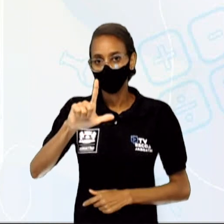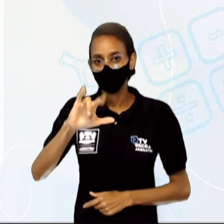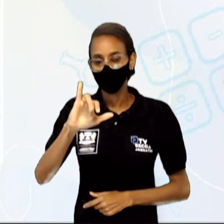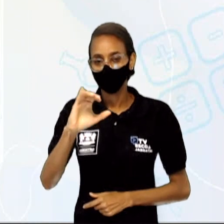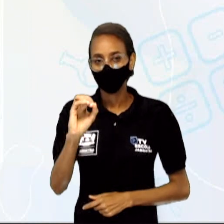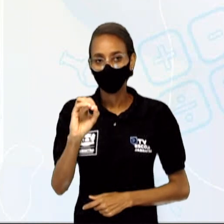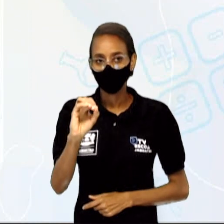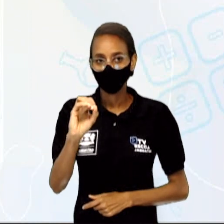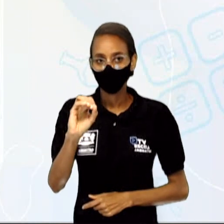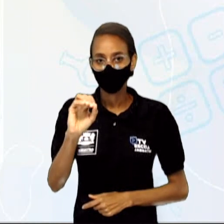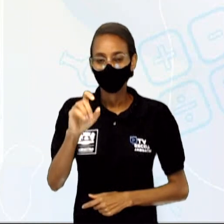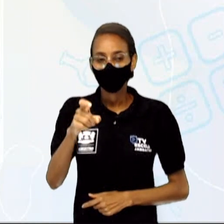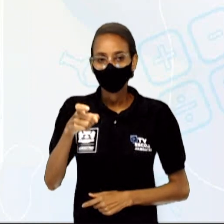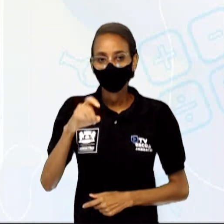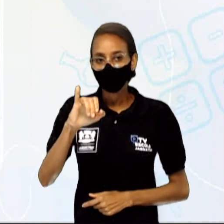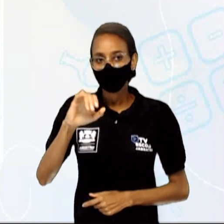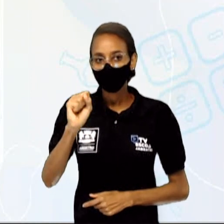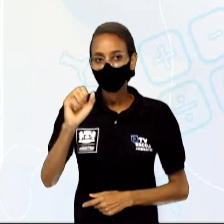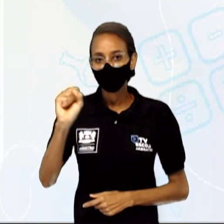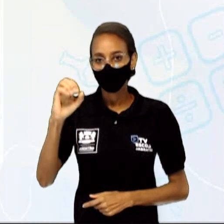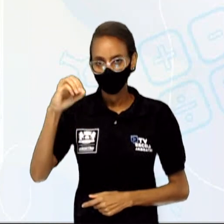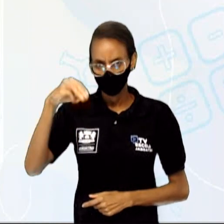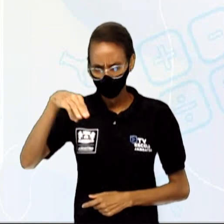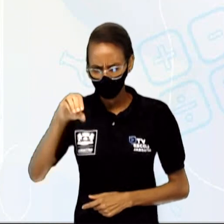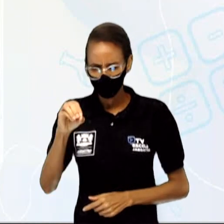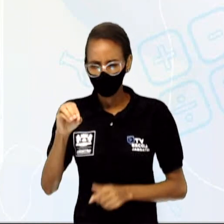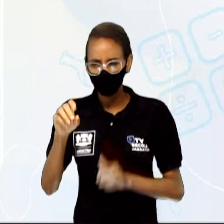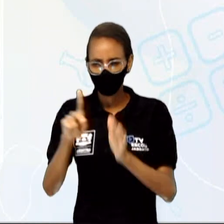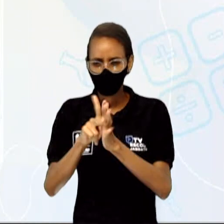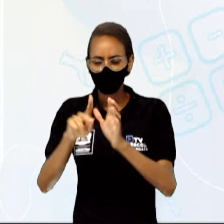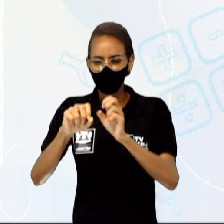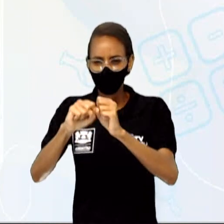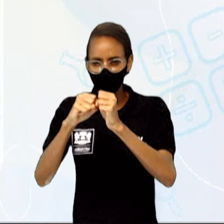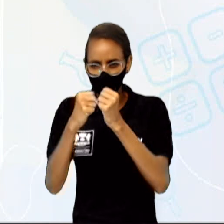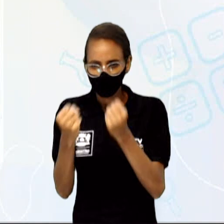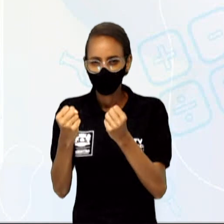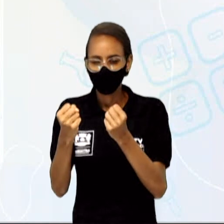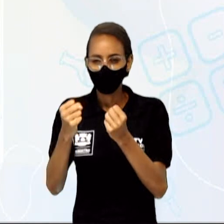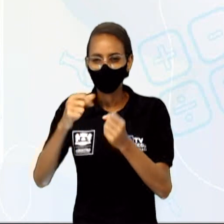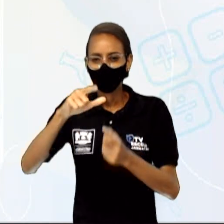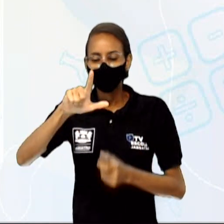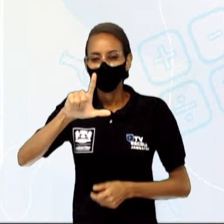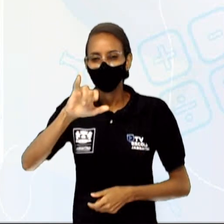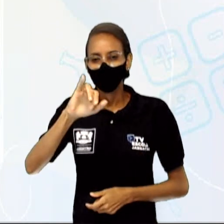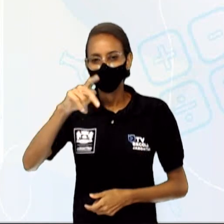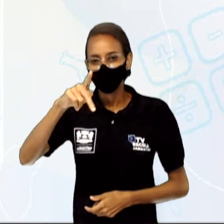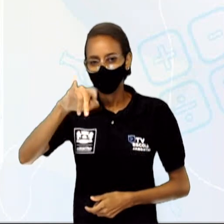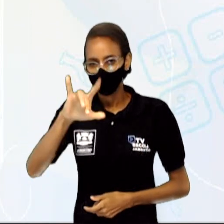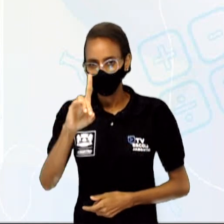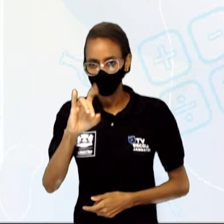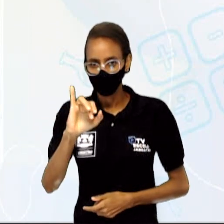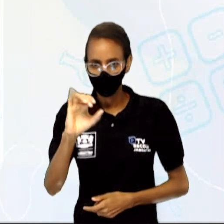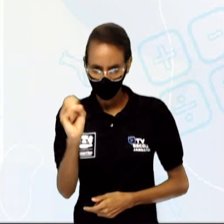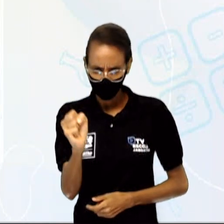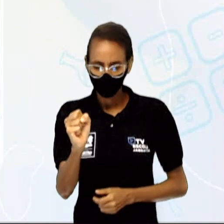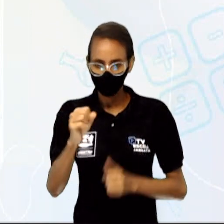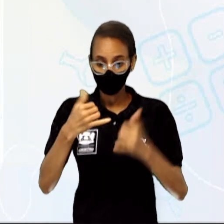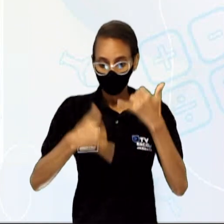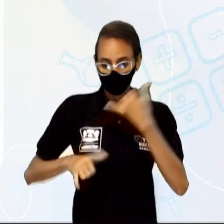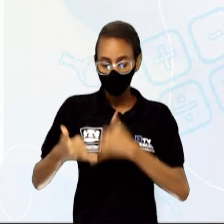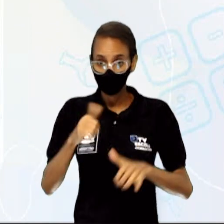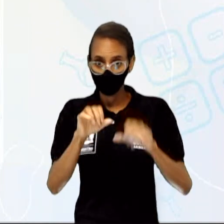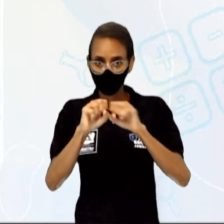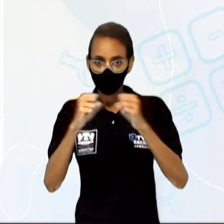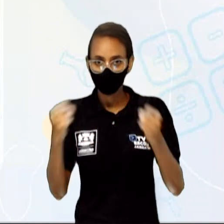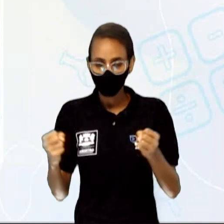quebra de lipídios, disponibilizando a energia contida neles para o uso do vegetal. Ele vai estar